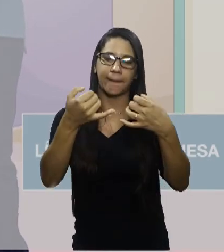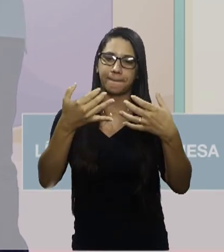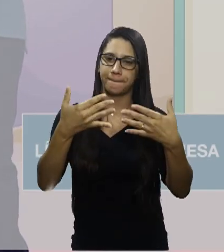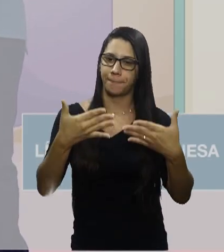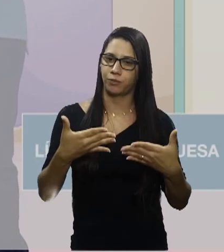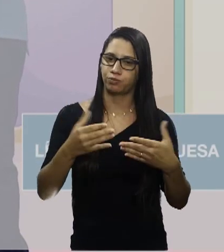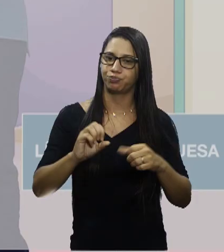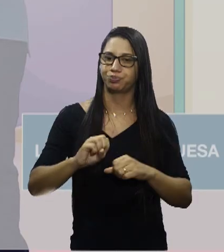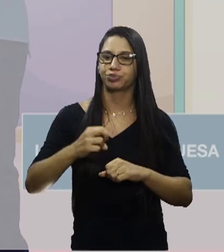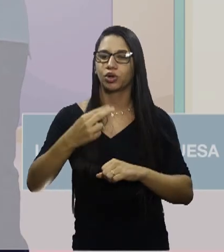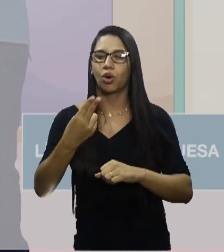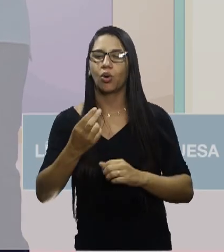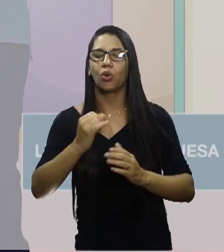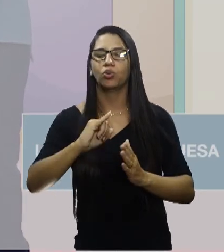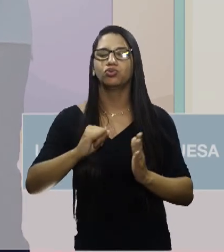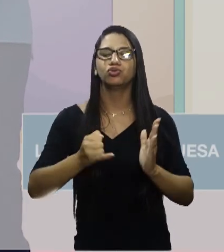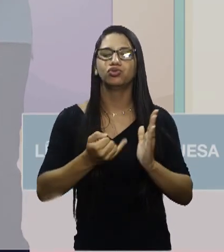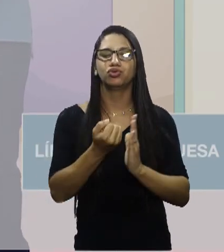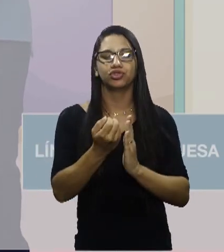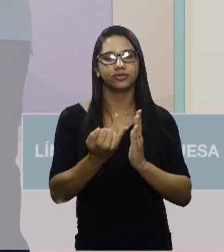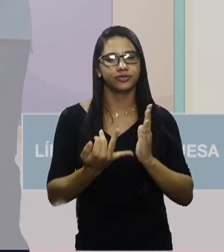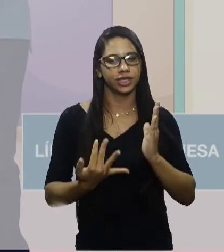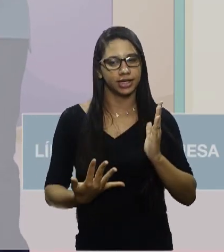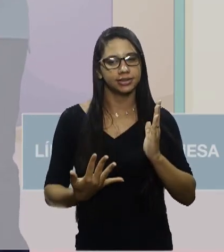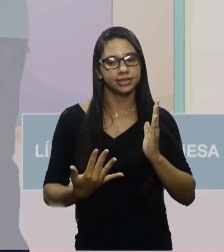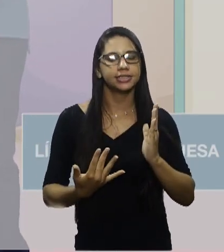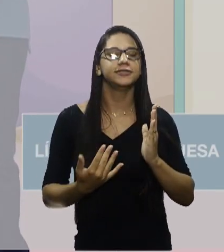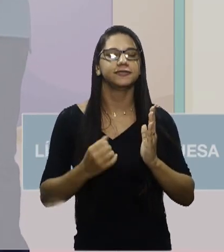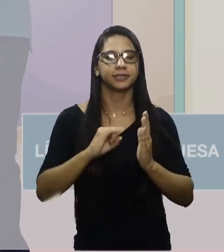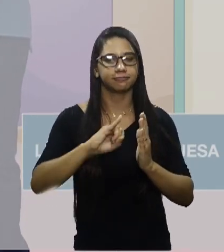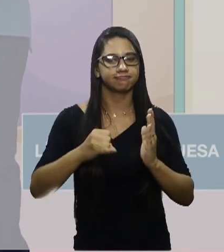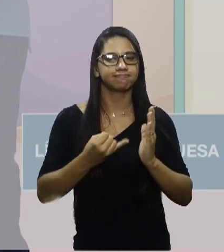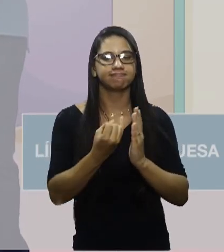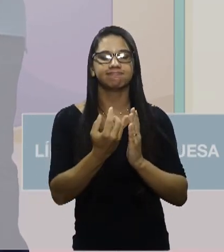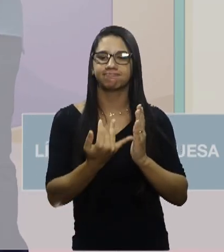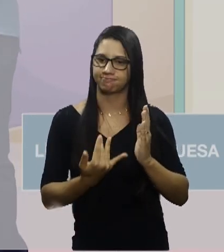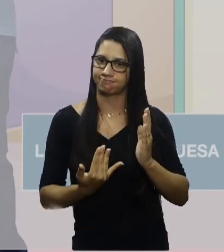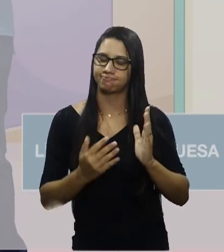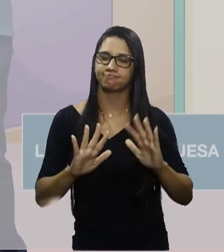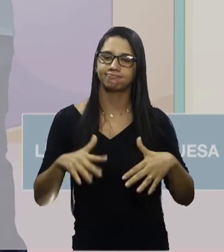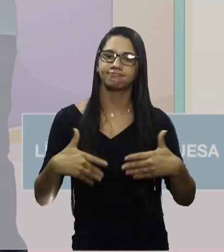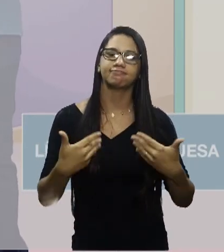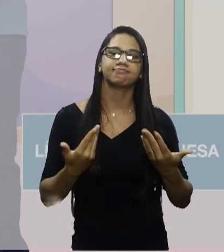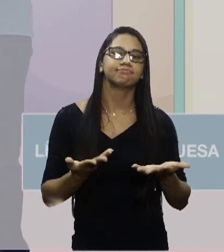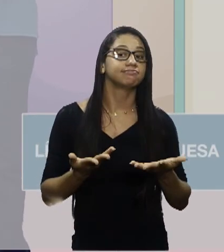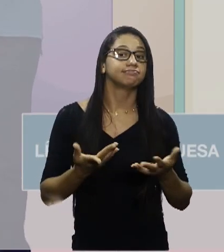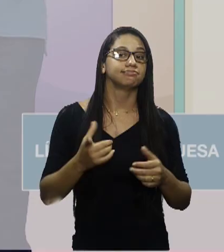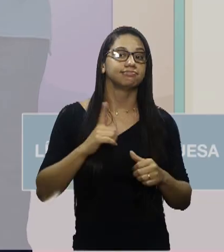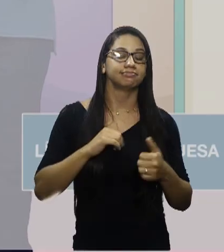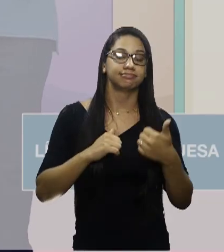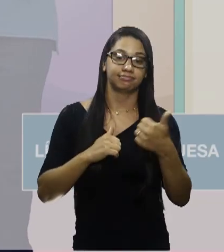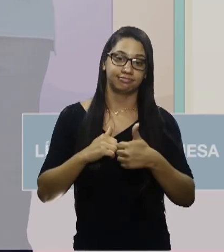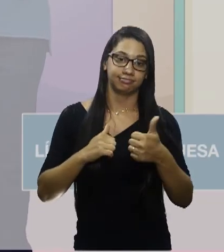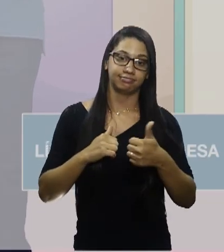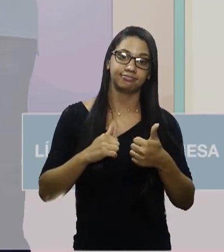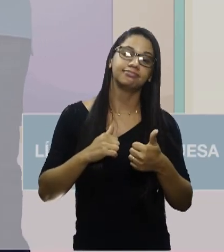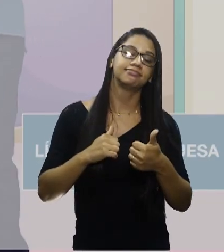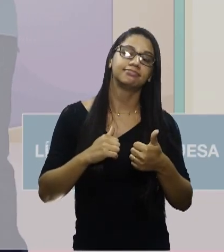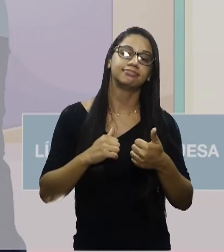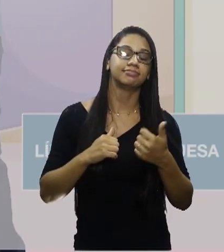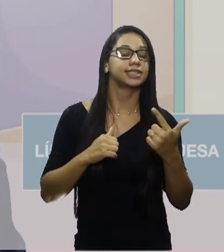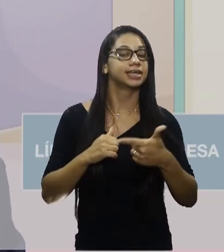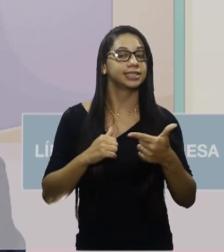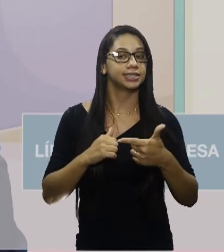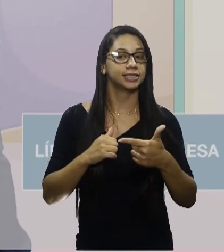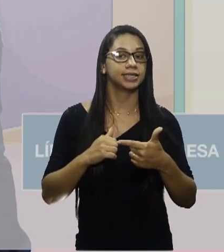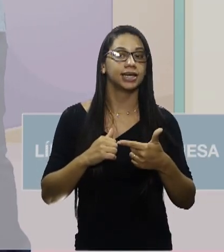ou justificativa. Explicação ou justificativa. Então, vamos ter uma primeira oração e a segunda